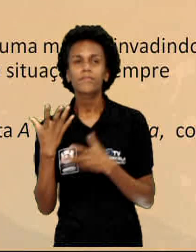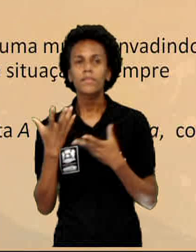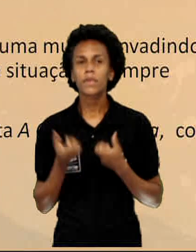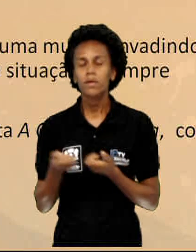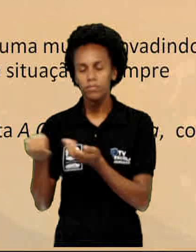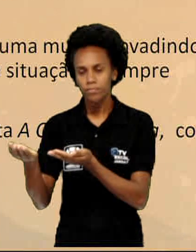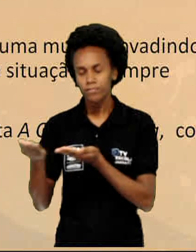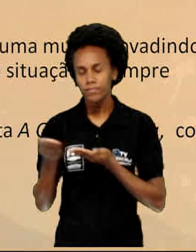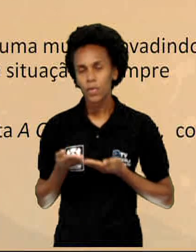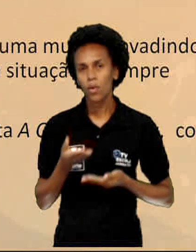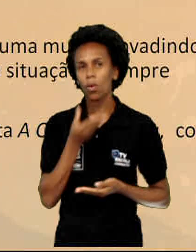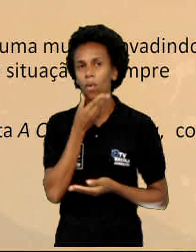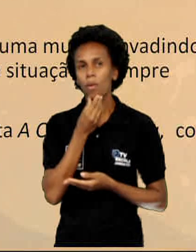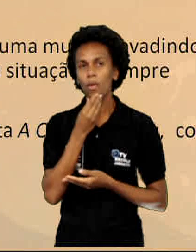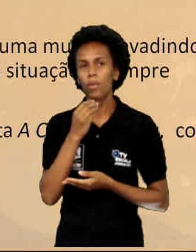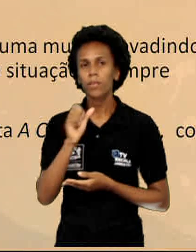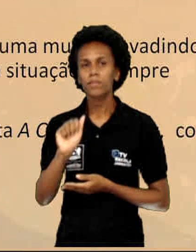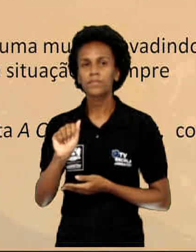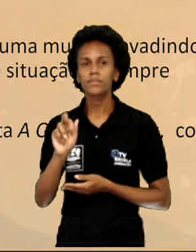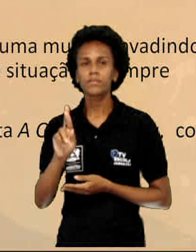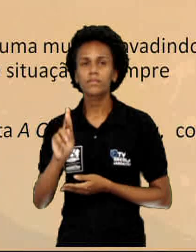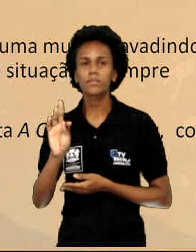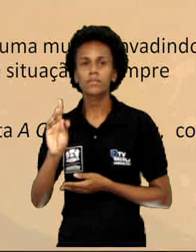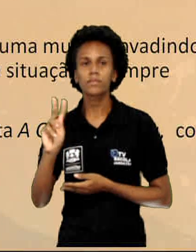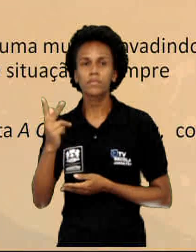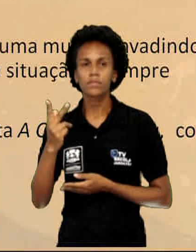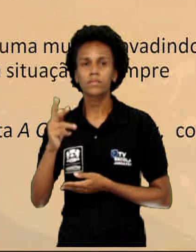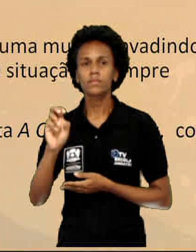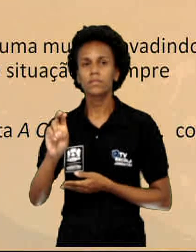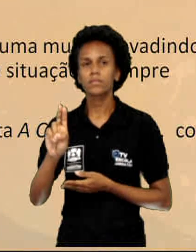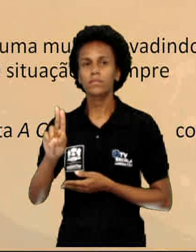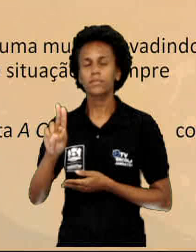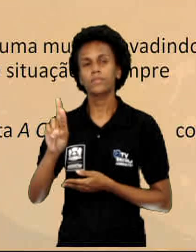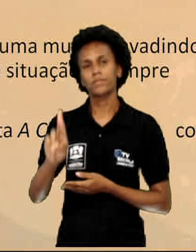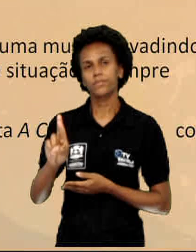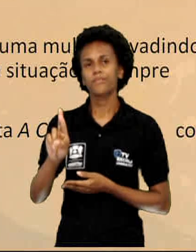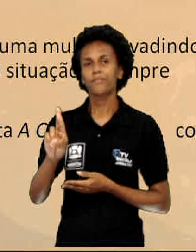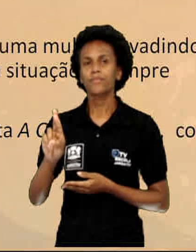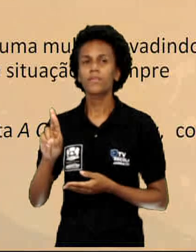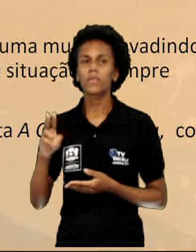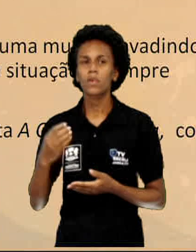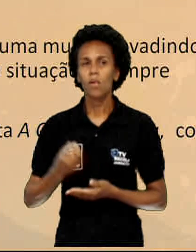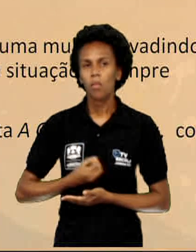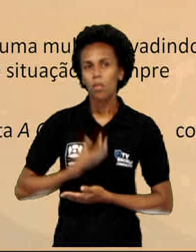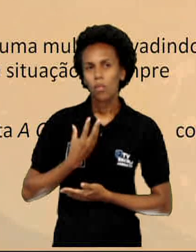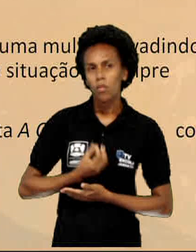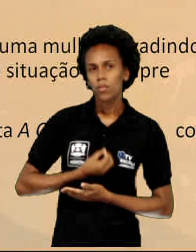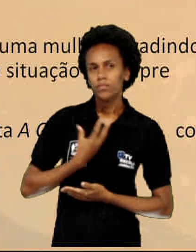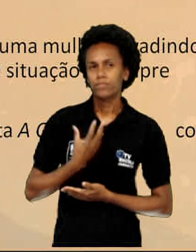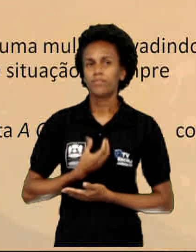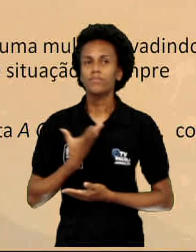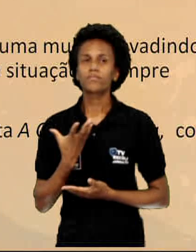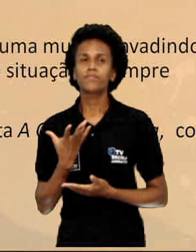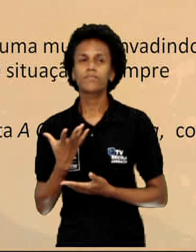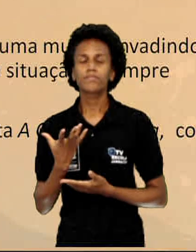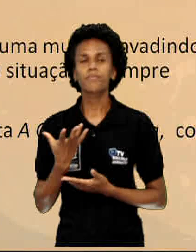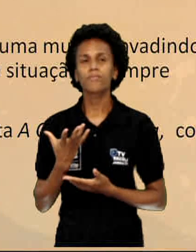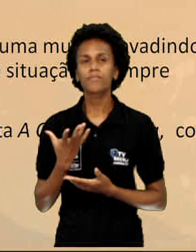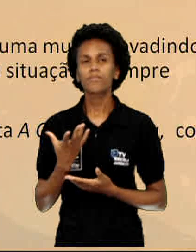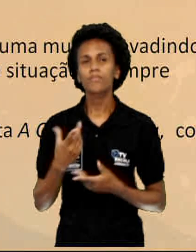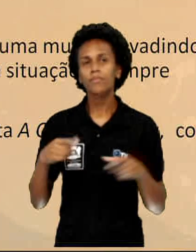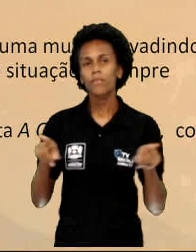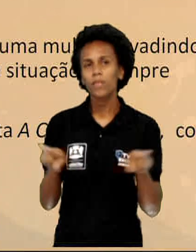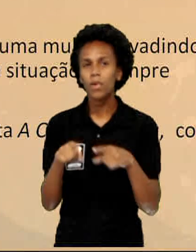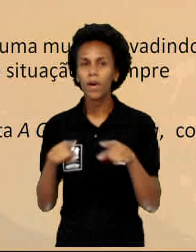convite de Arthur Azevedo para colocar sua música em uma opereta, porém com uma imposição. Ela